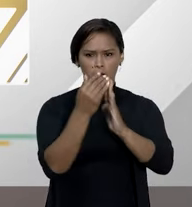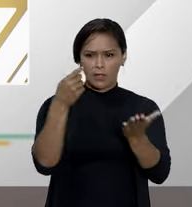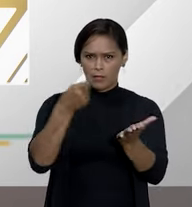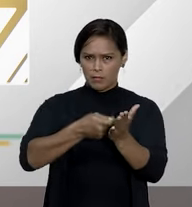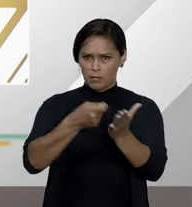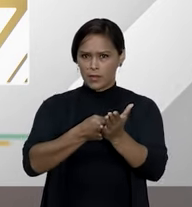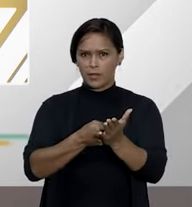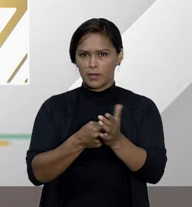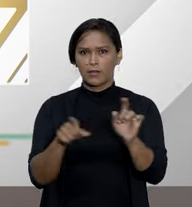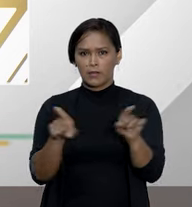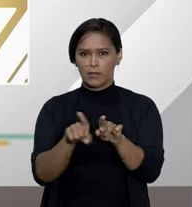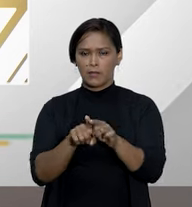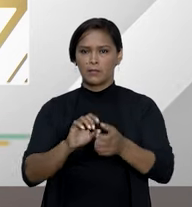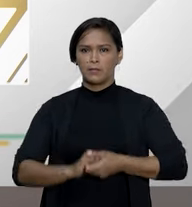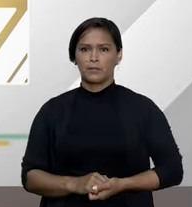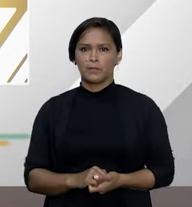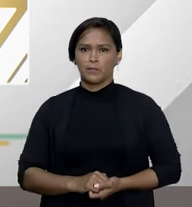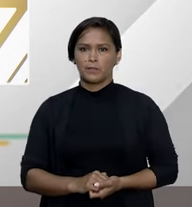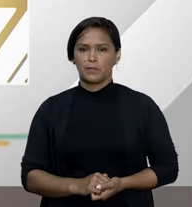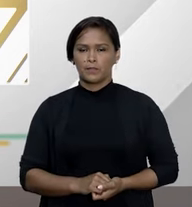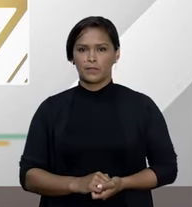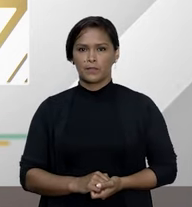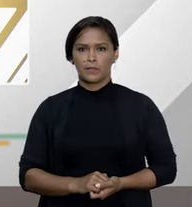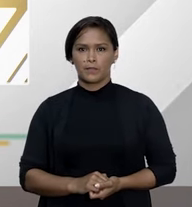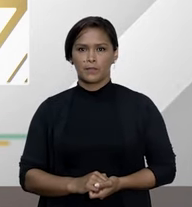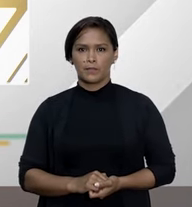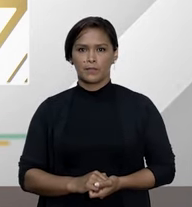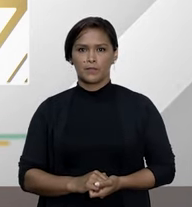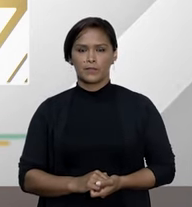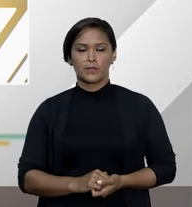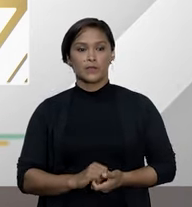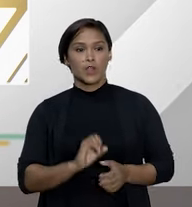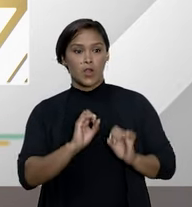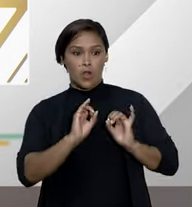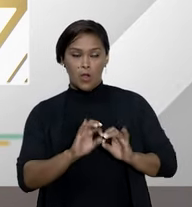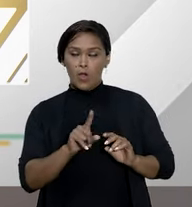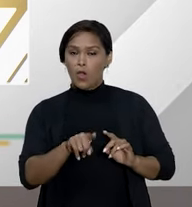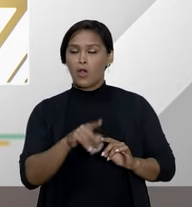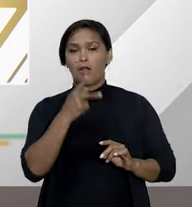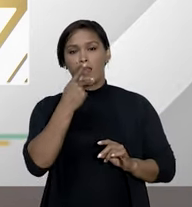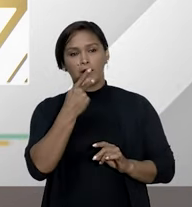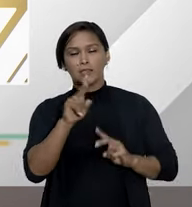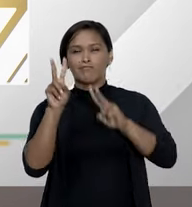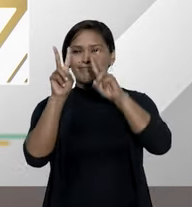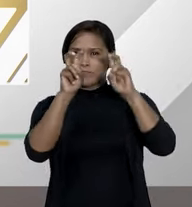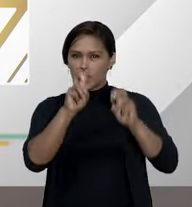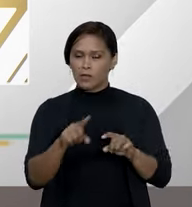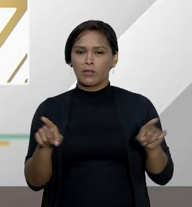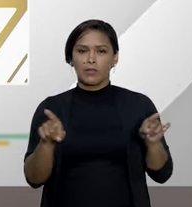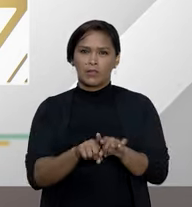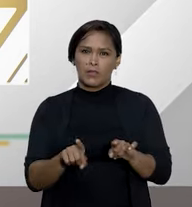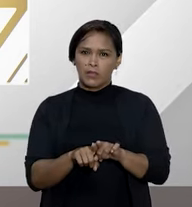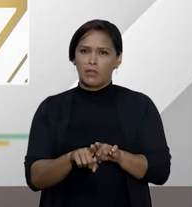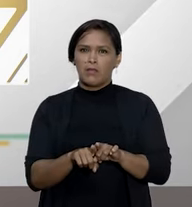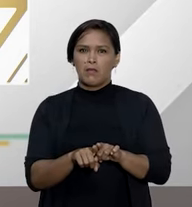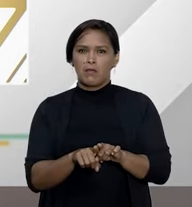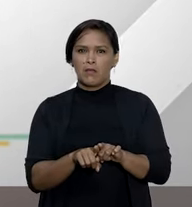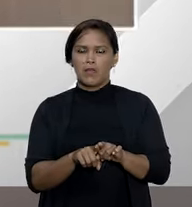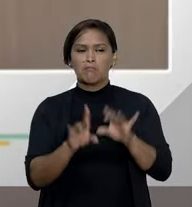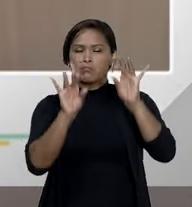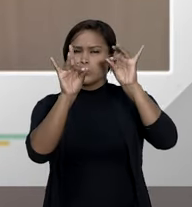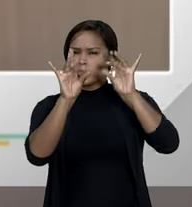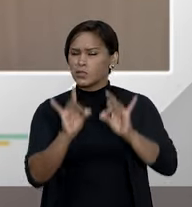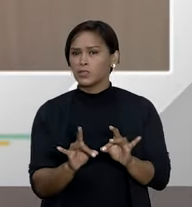esses custos desembargador isso é um tema que também é muito